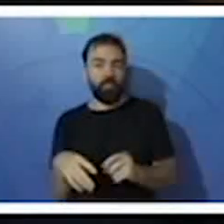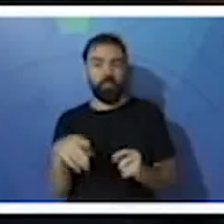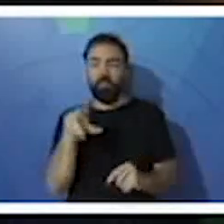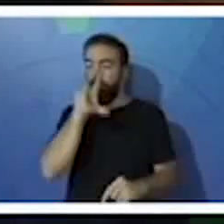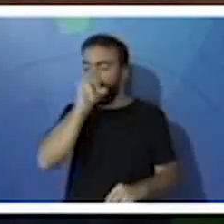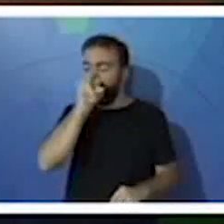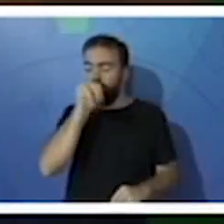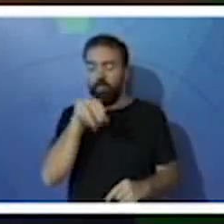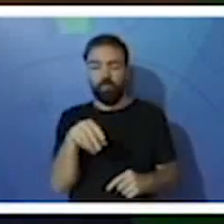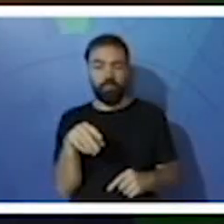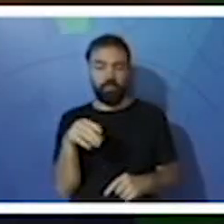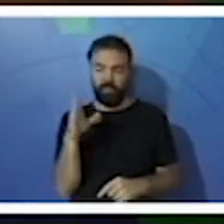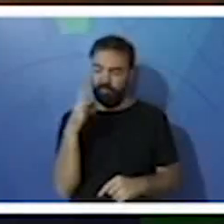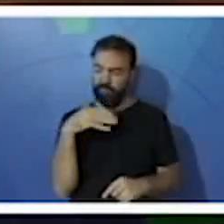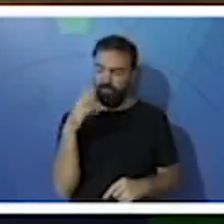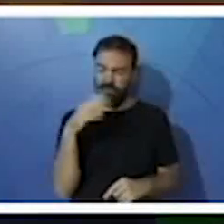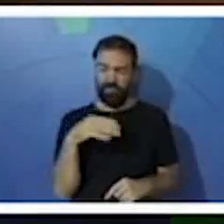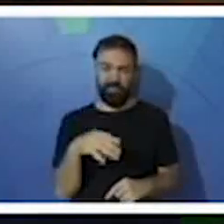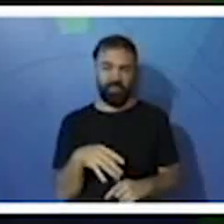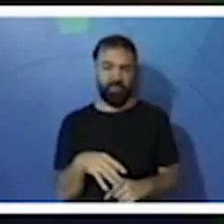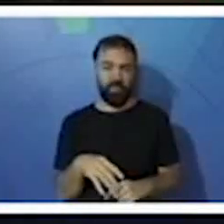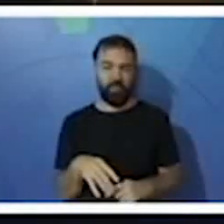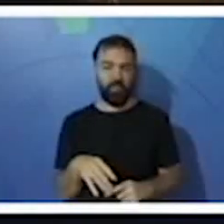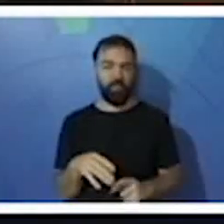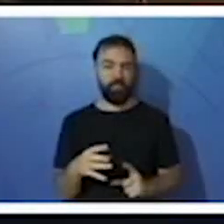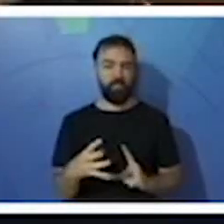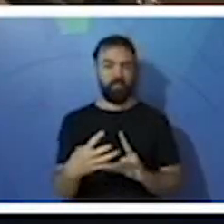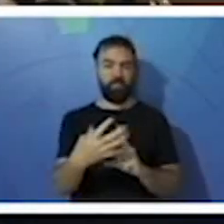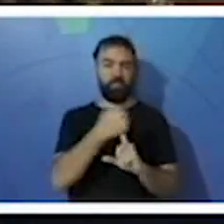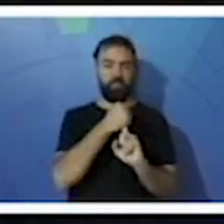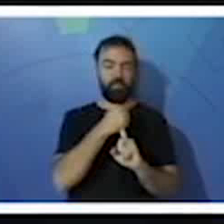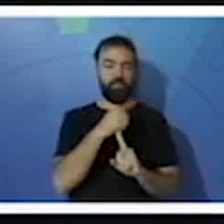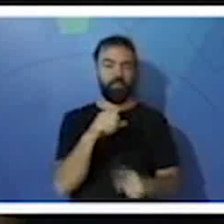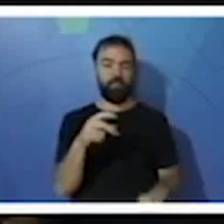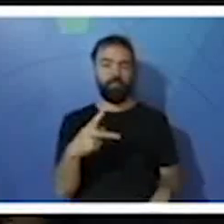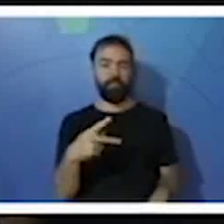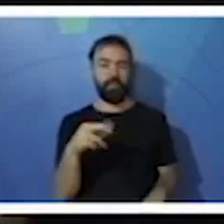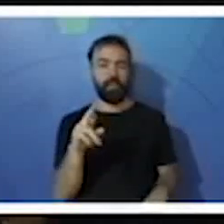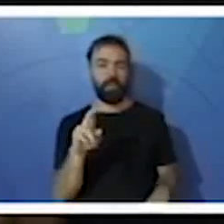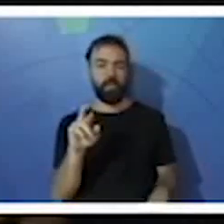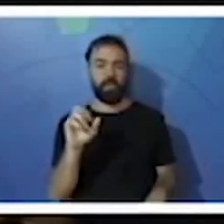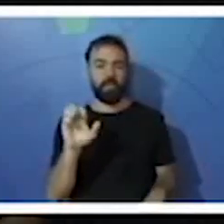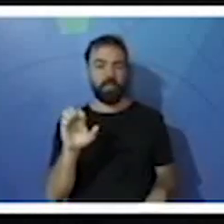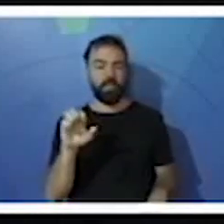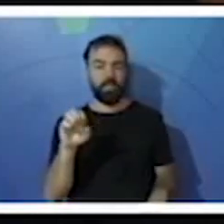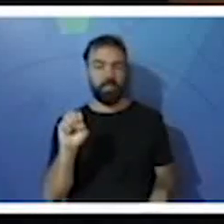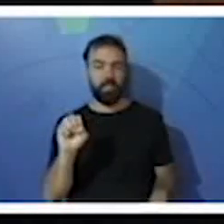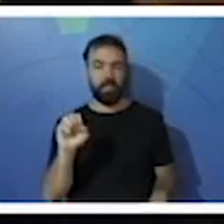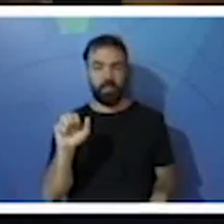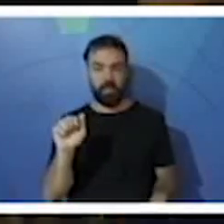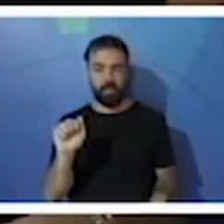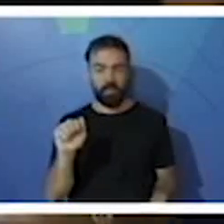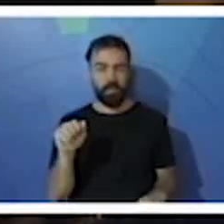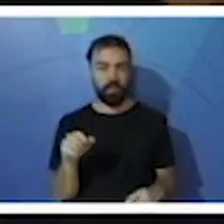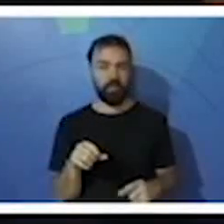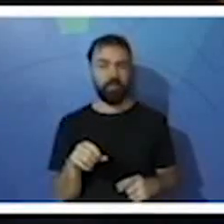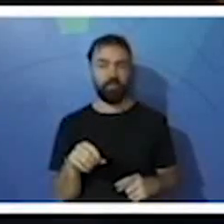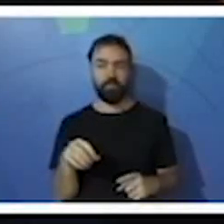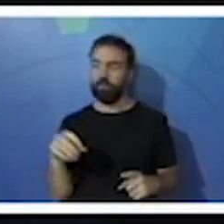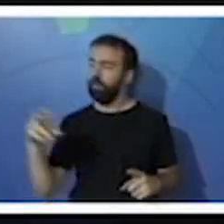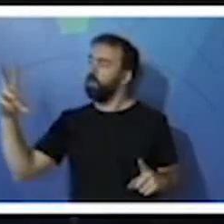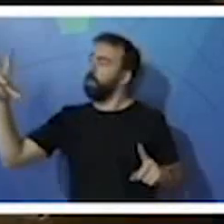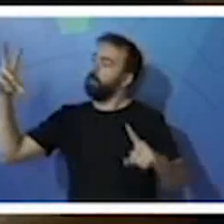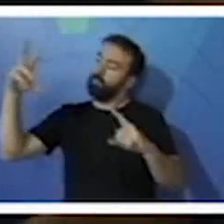falou também sobre as presas. Presas nós já vimos, que são animais que servem de alimento para os